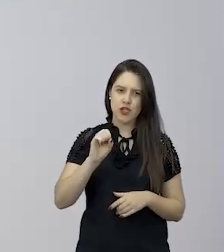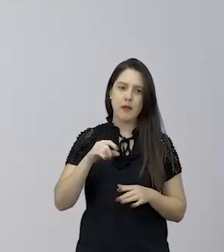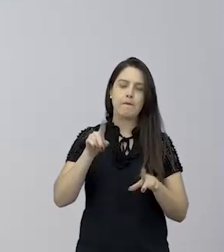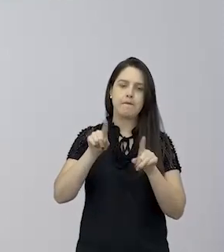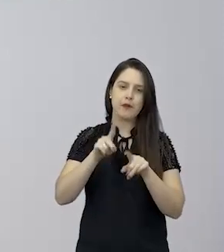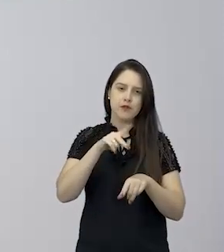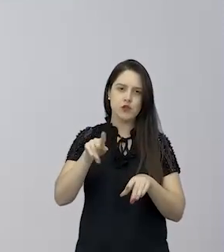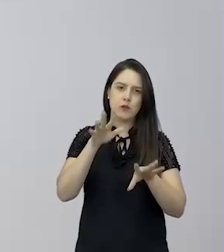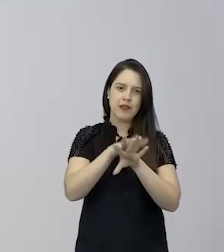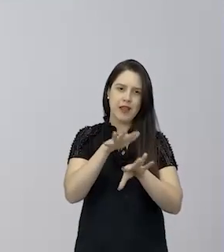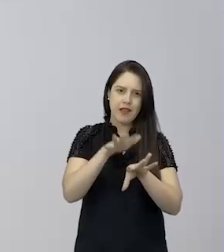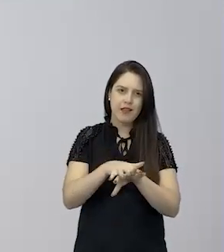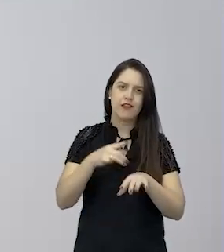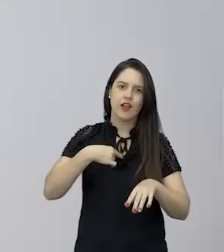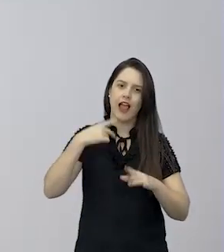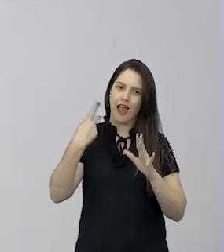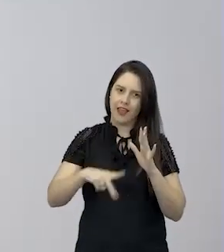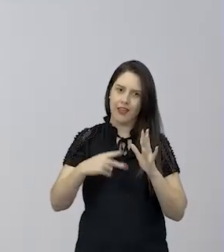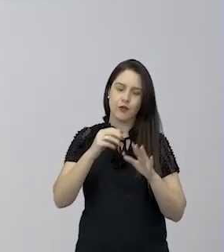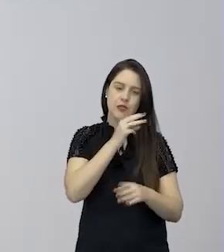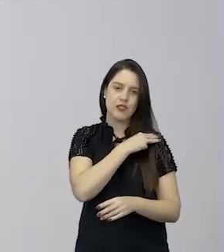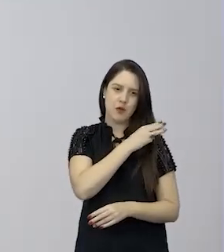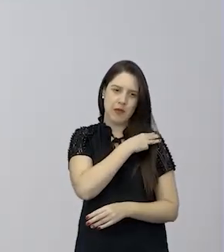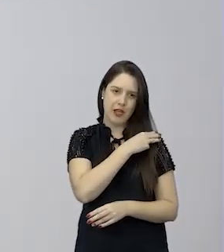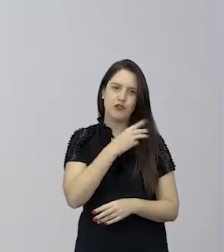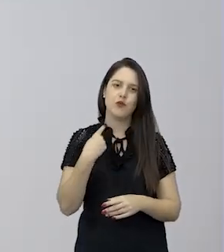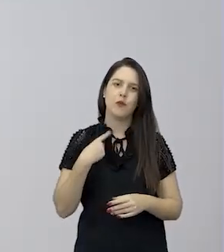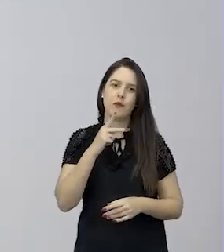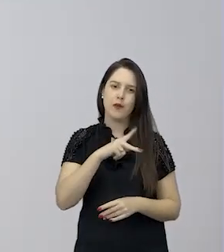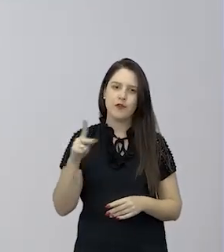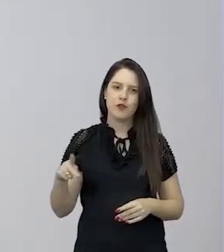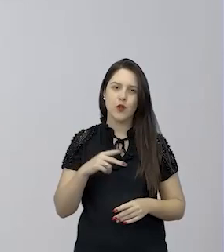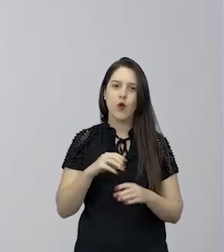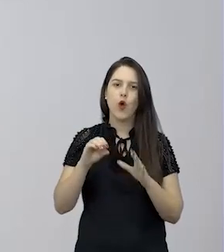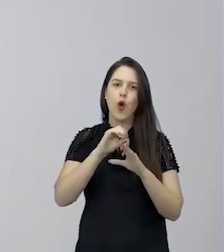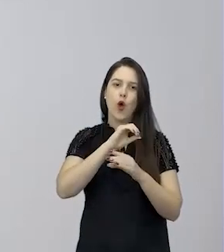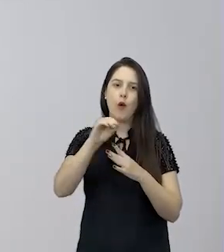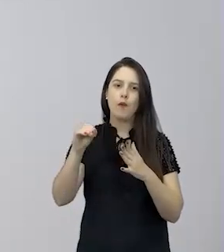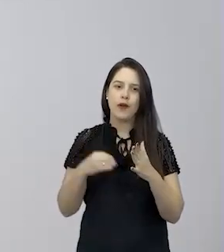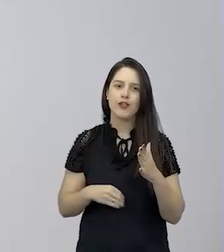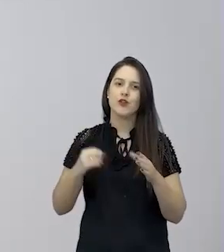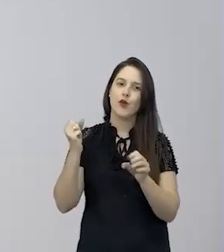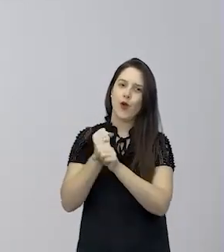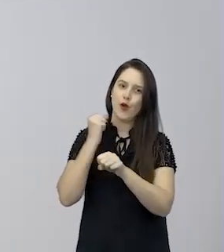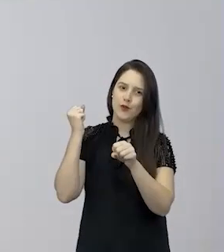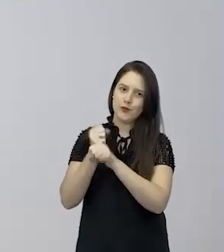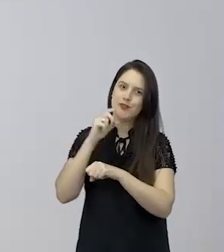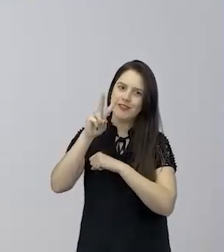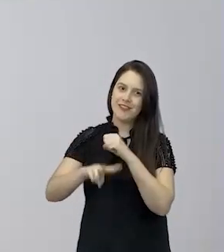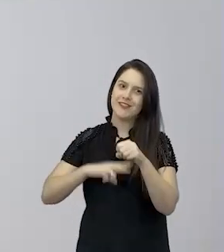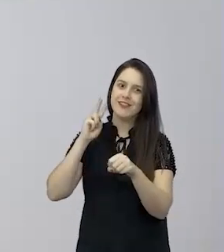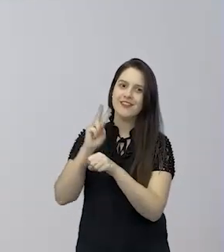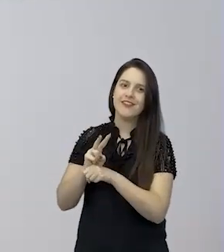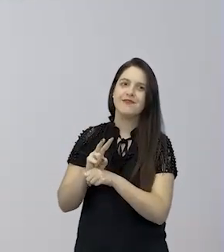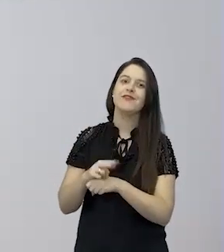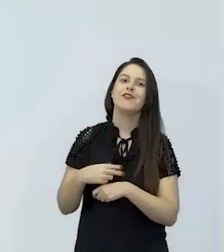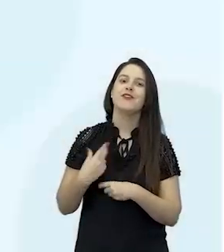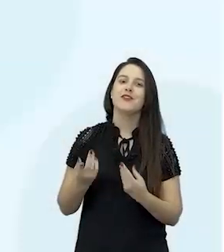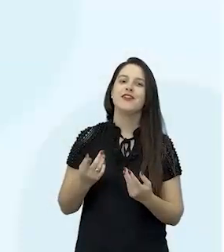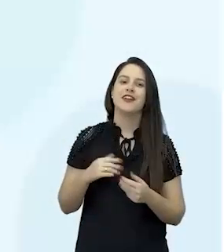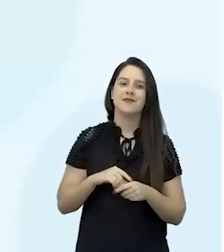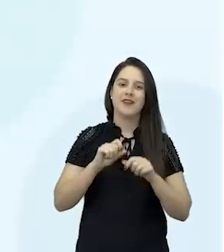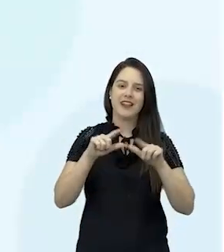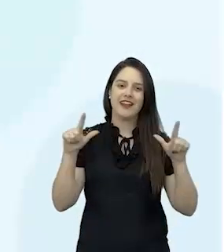Matemática e aqui no Novo Ensino Médio, eu sou professor do componente Construção Sustentável. De olho na telinha aí para